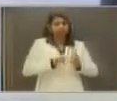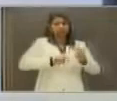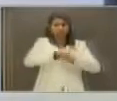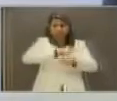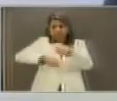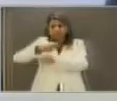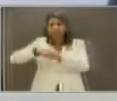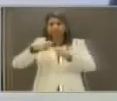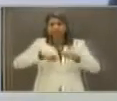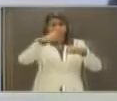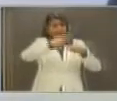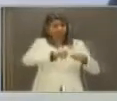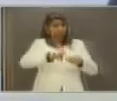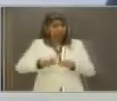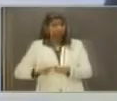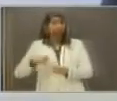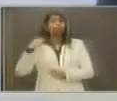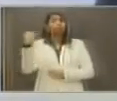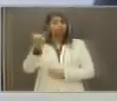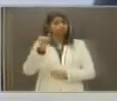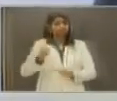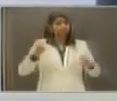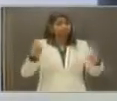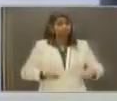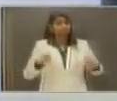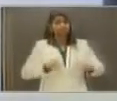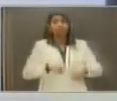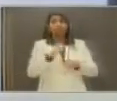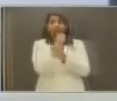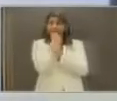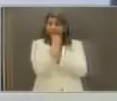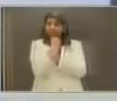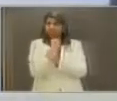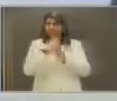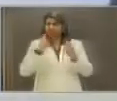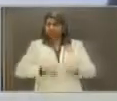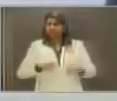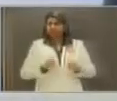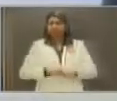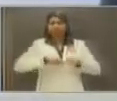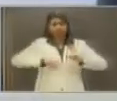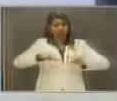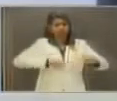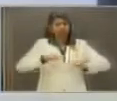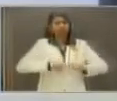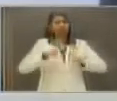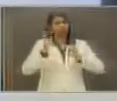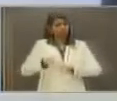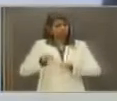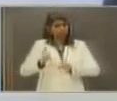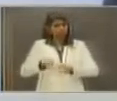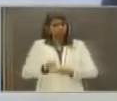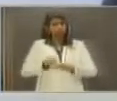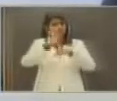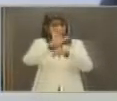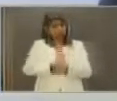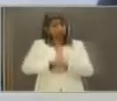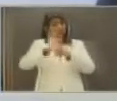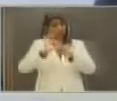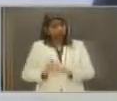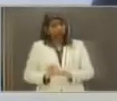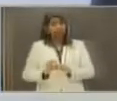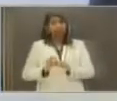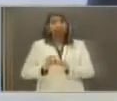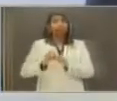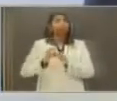municípios, é importante que nós asseguramos que isso possa ser exatamente uma política continuada, uma política de Estado, que, independentemente de